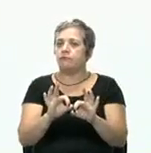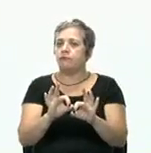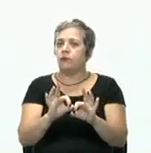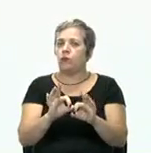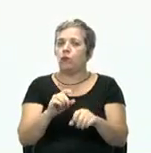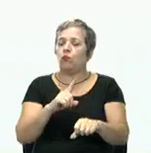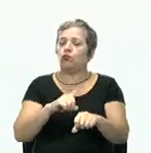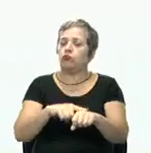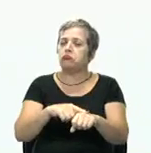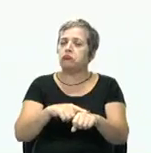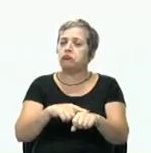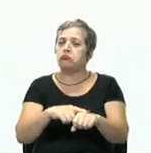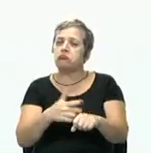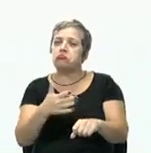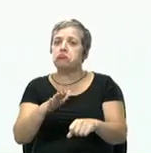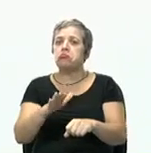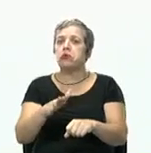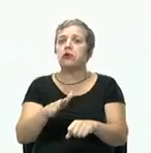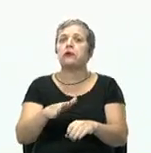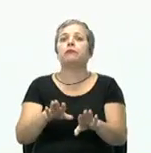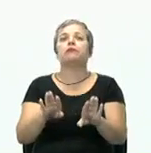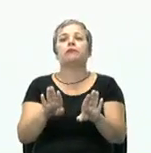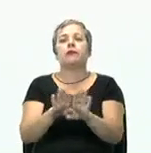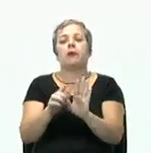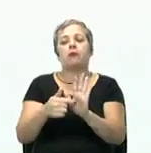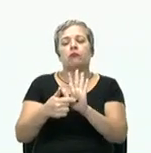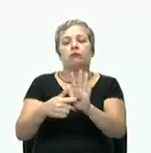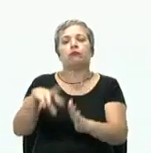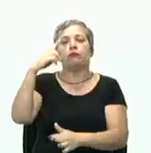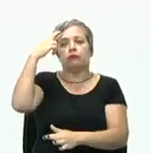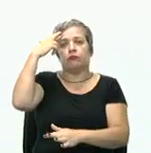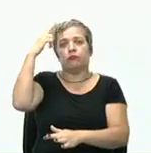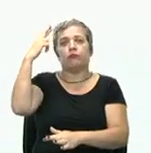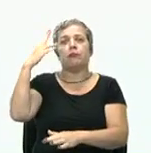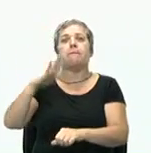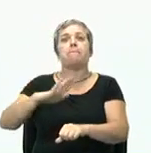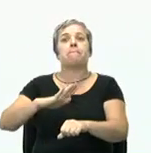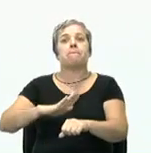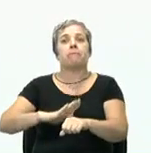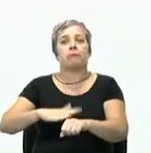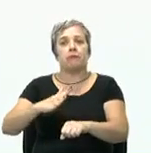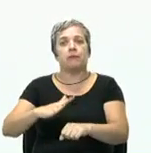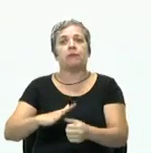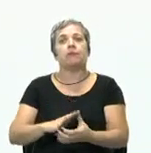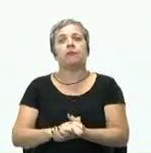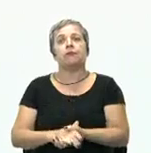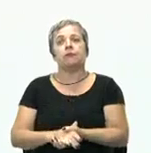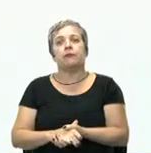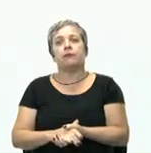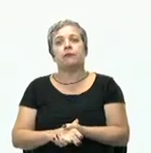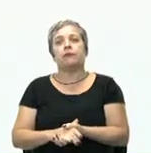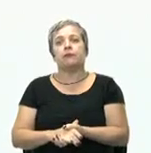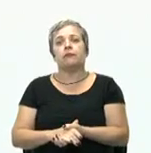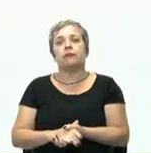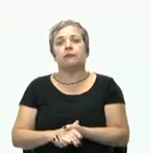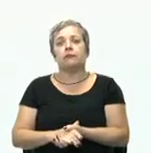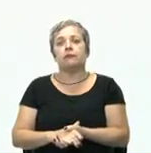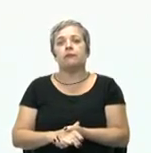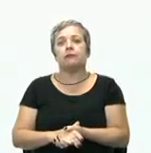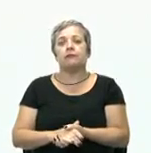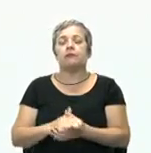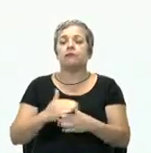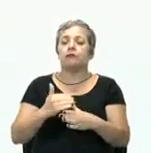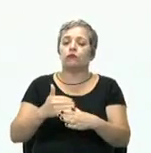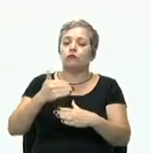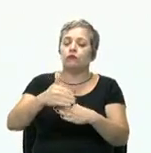prazo e ainda eles passaram para a gerência aqui, ó. Mais gerência. A gerência foi